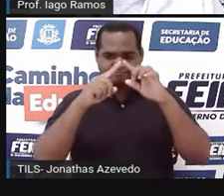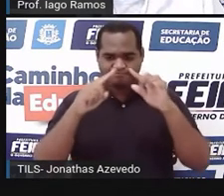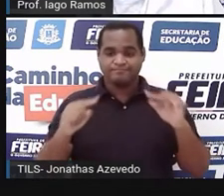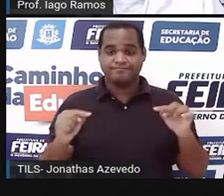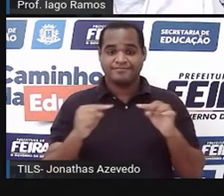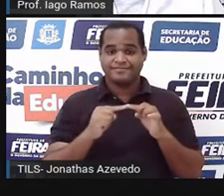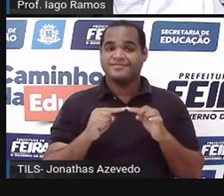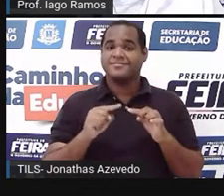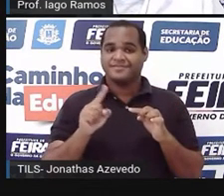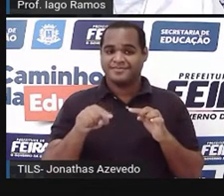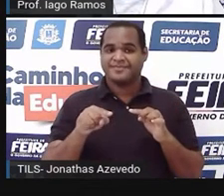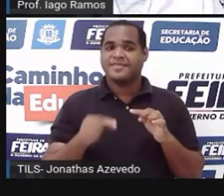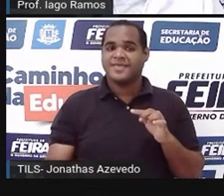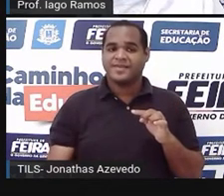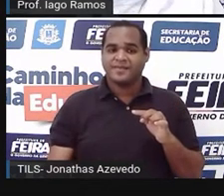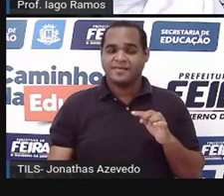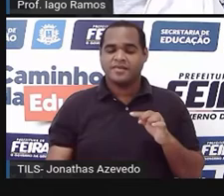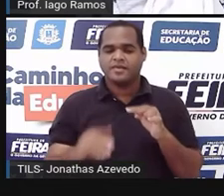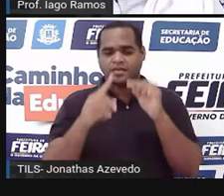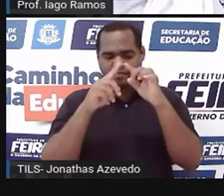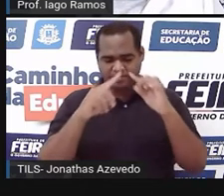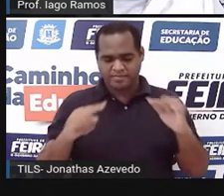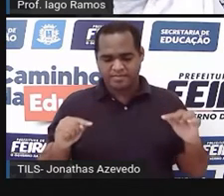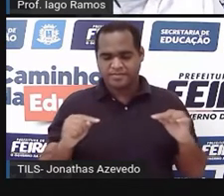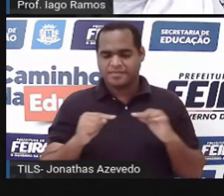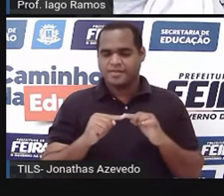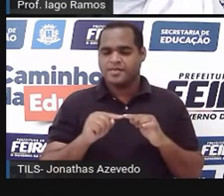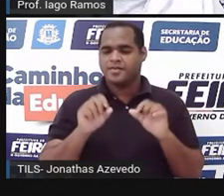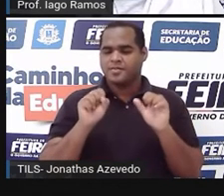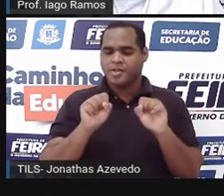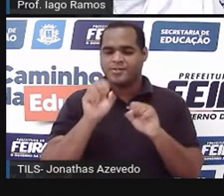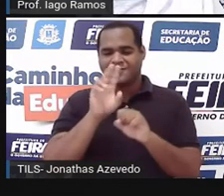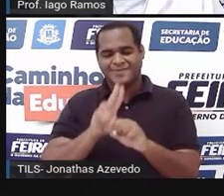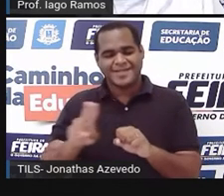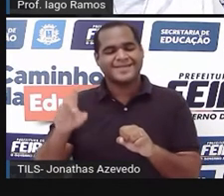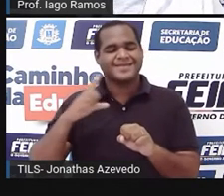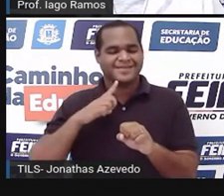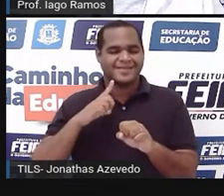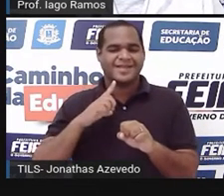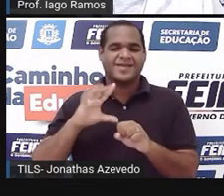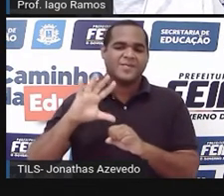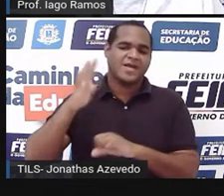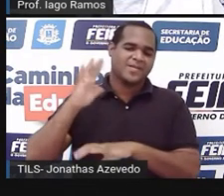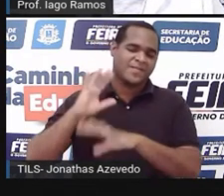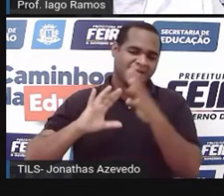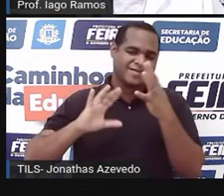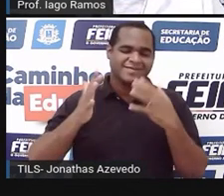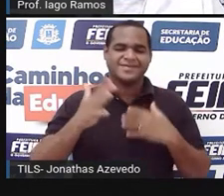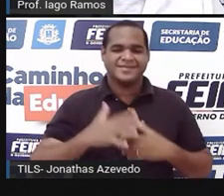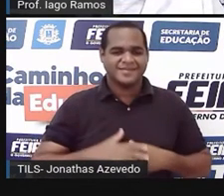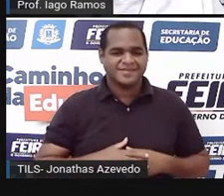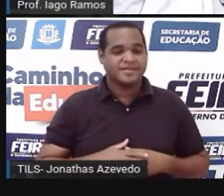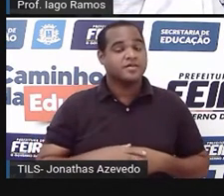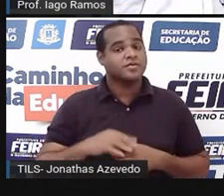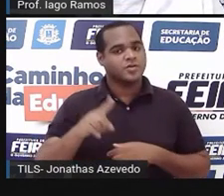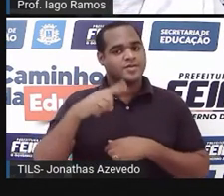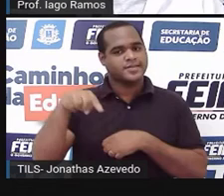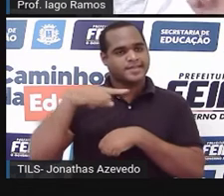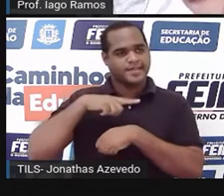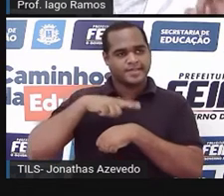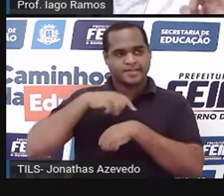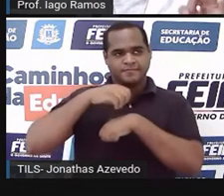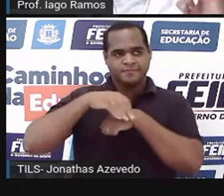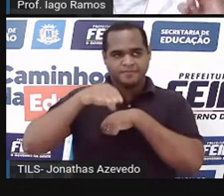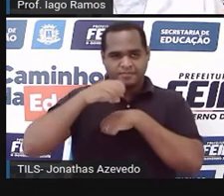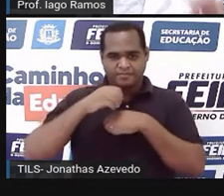triângulos, tá bom? Esse polígono que é bastante usado no mundo real. Certo? E aí a gente vai trazer mais uma informação,